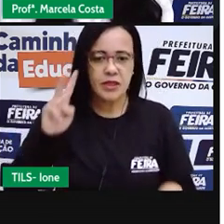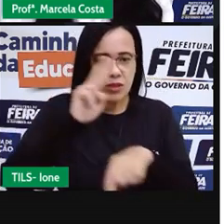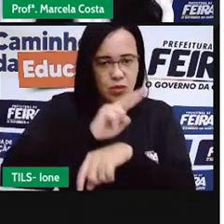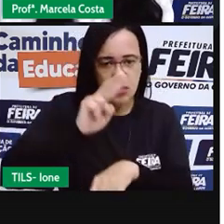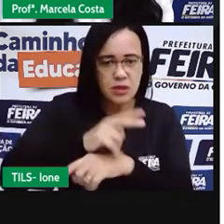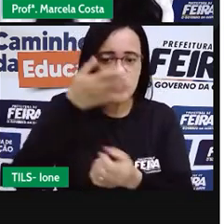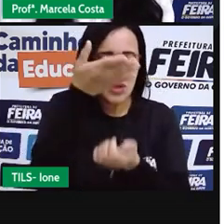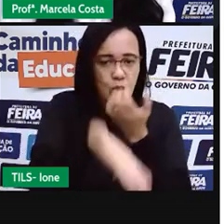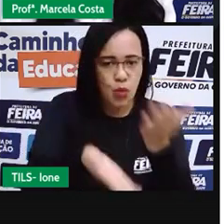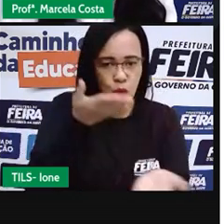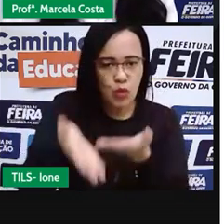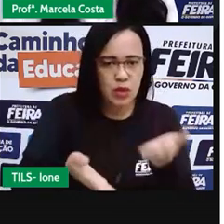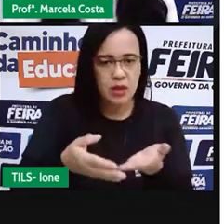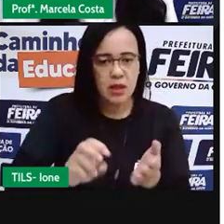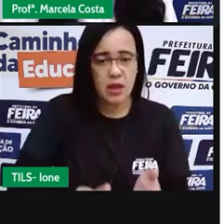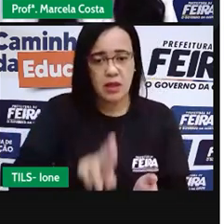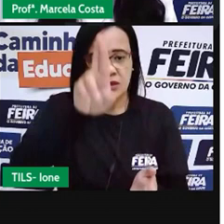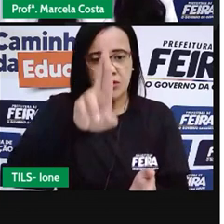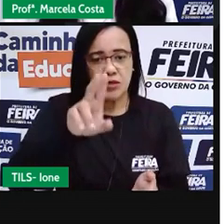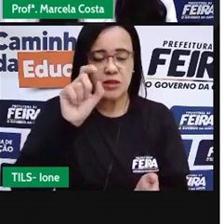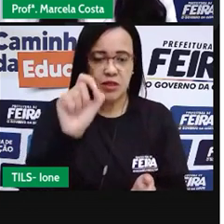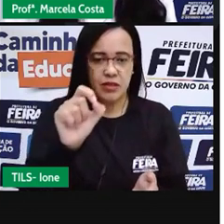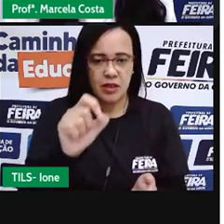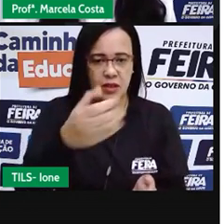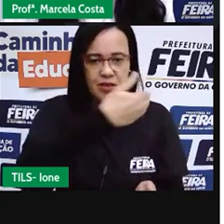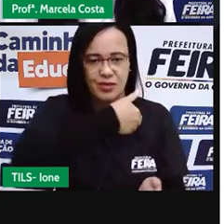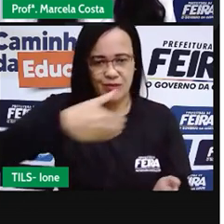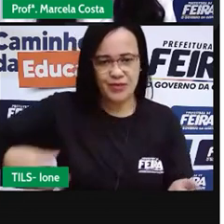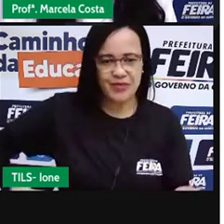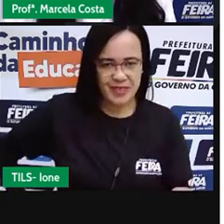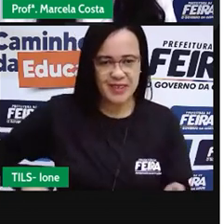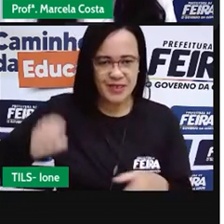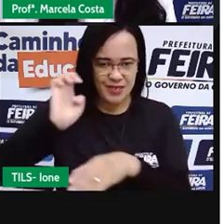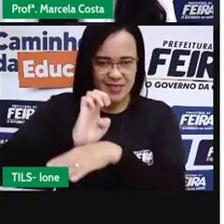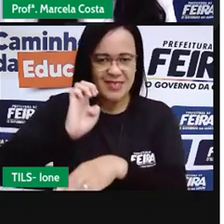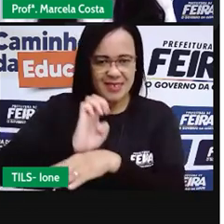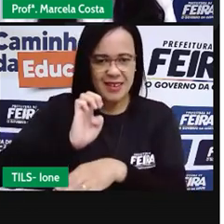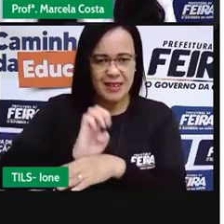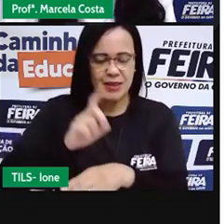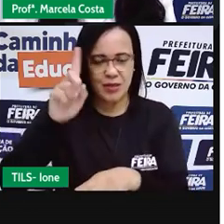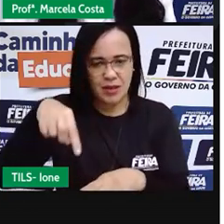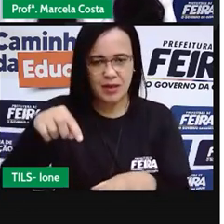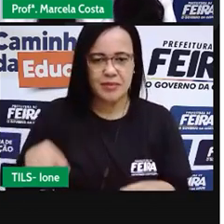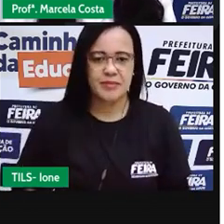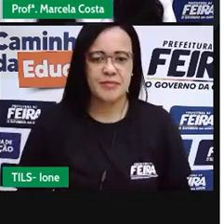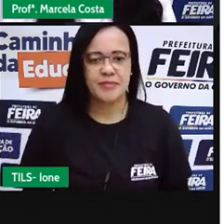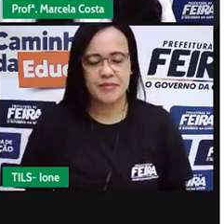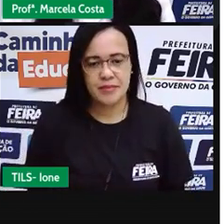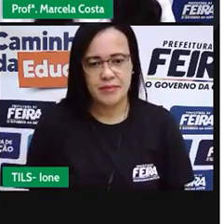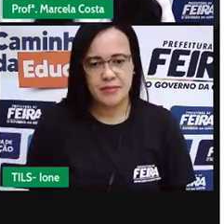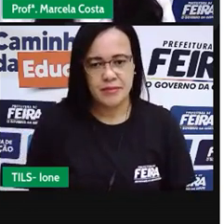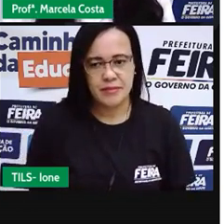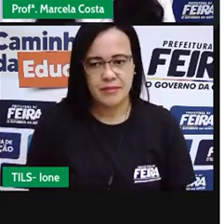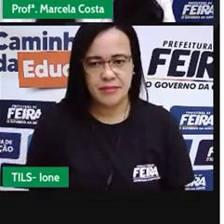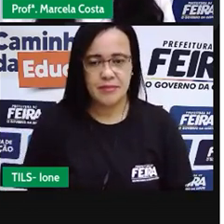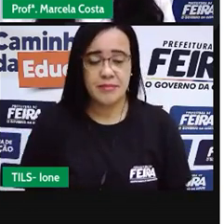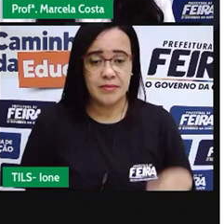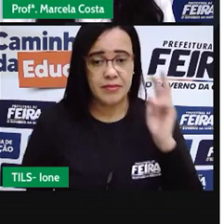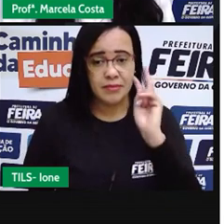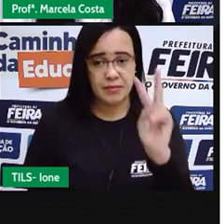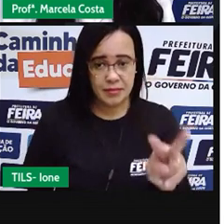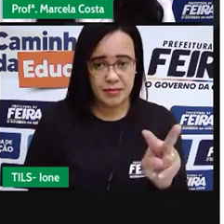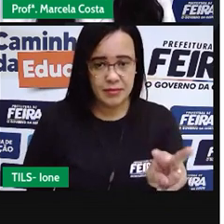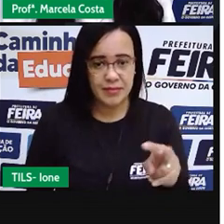o Estado. Eu vou acessar aqui para vocês vejam que estão no Estado a Capela de Nossa Senhora dos